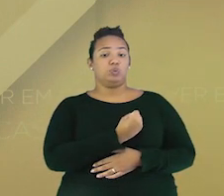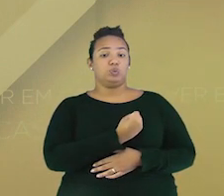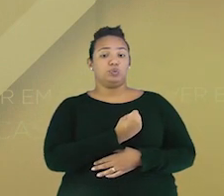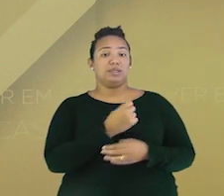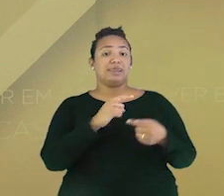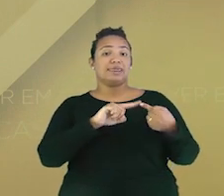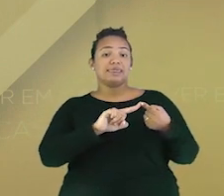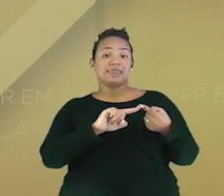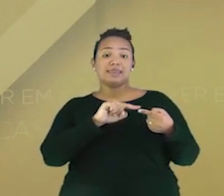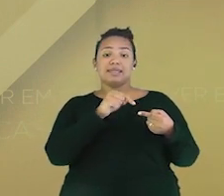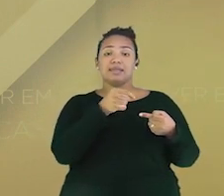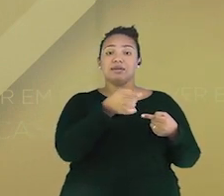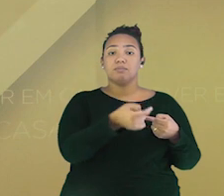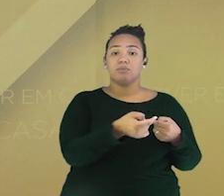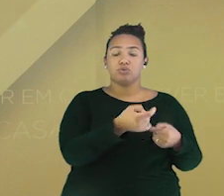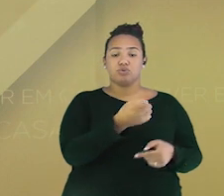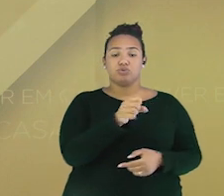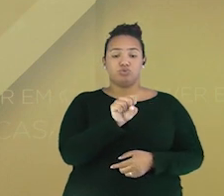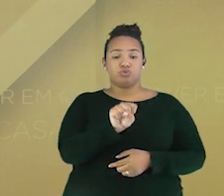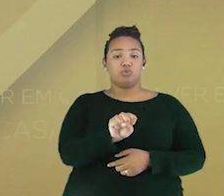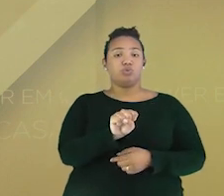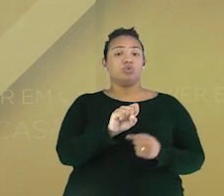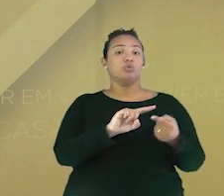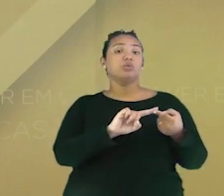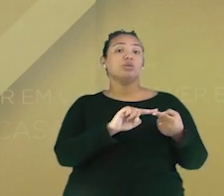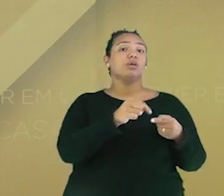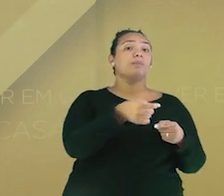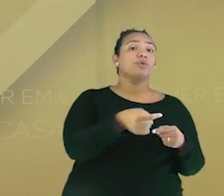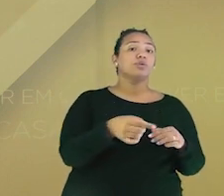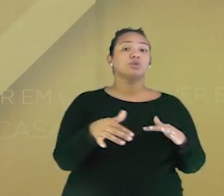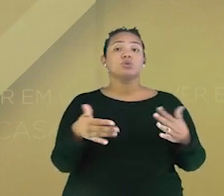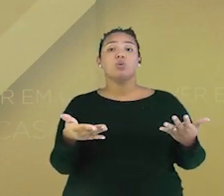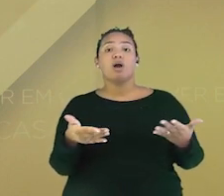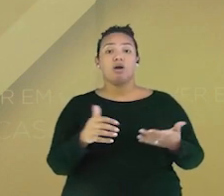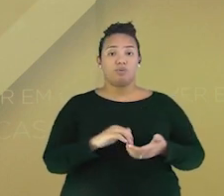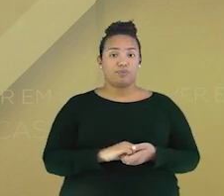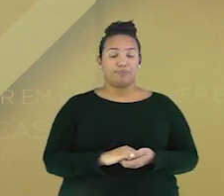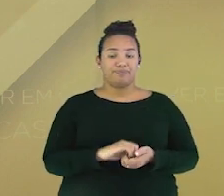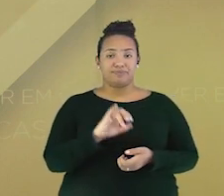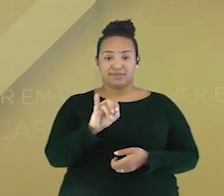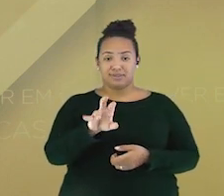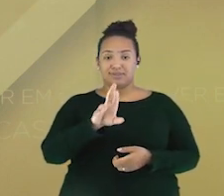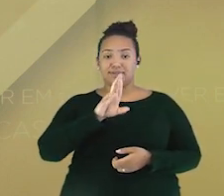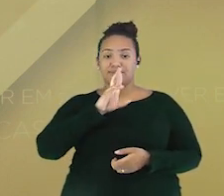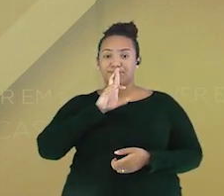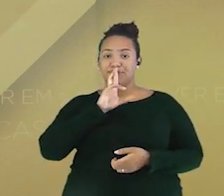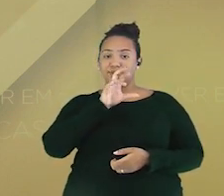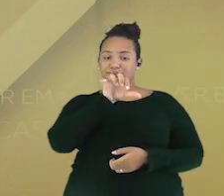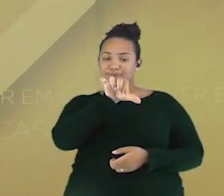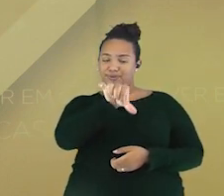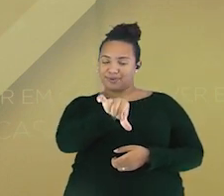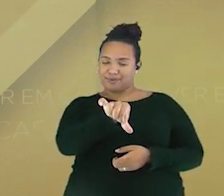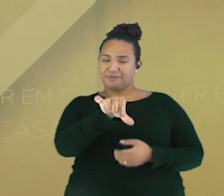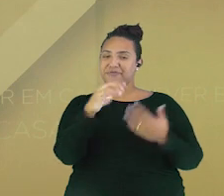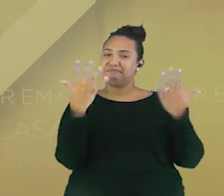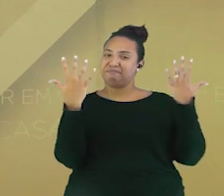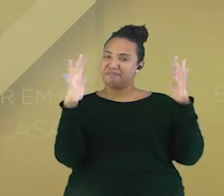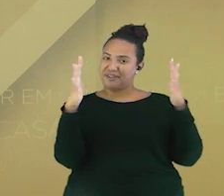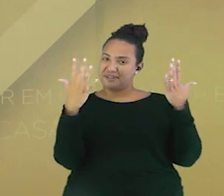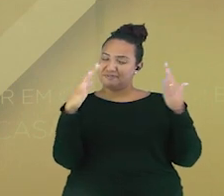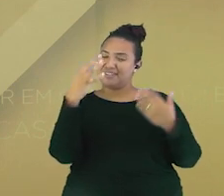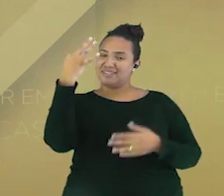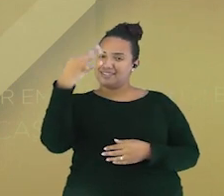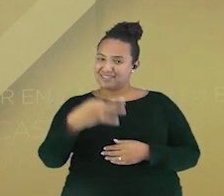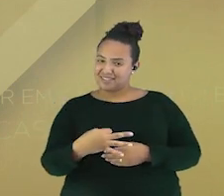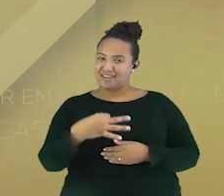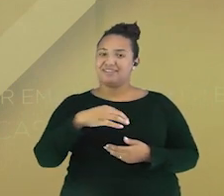sucessor do 8? Aquele que vem depois. Quem respondeu o número 9? Acertou. Muito